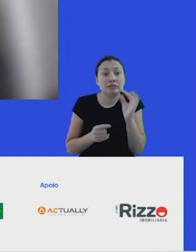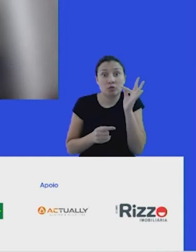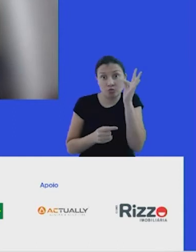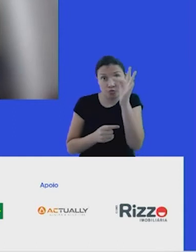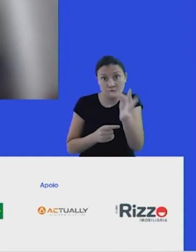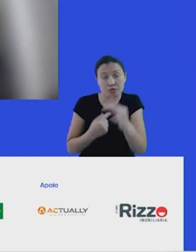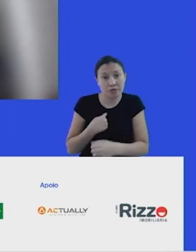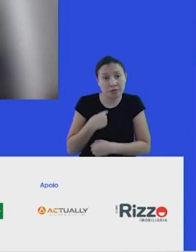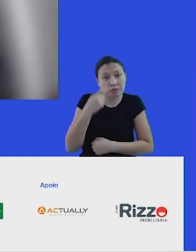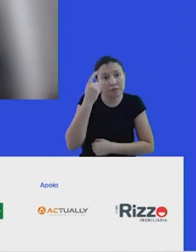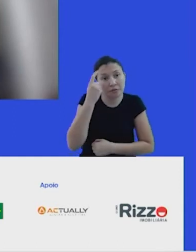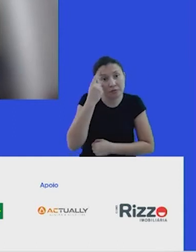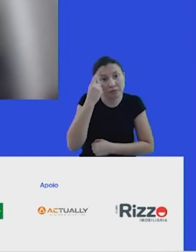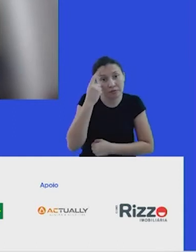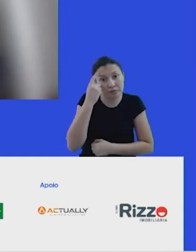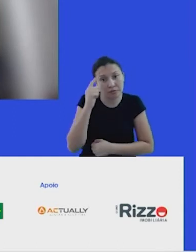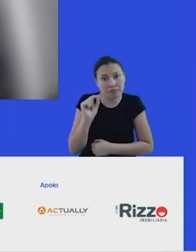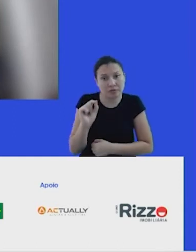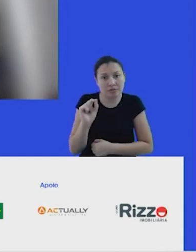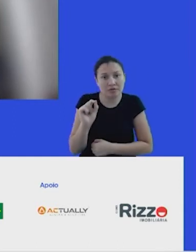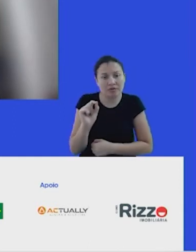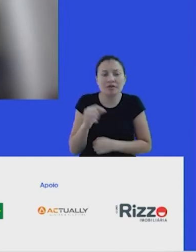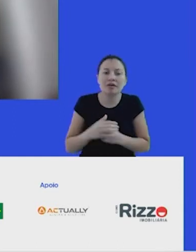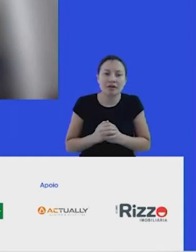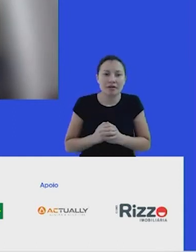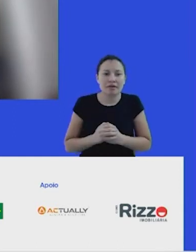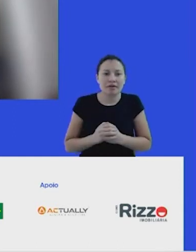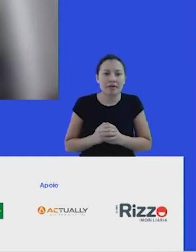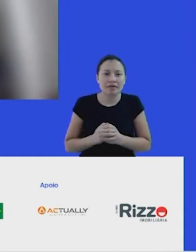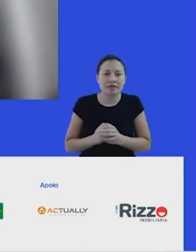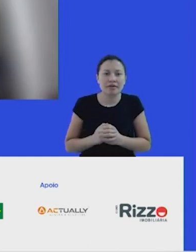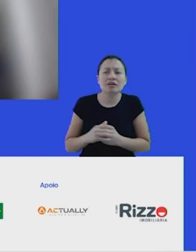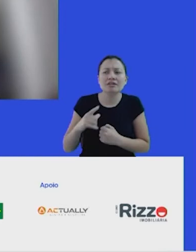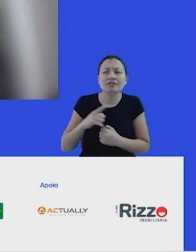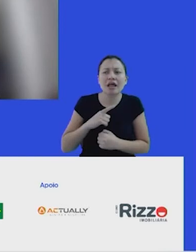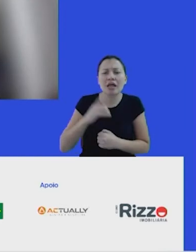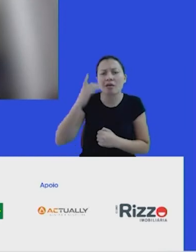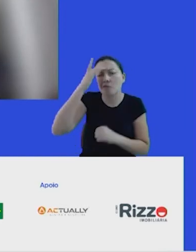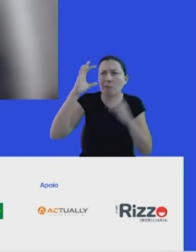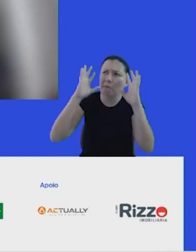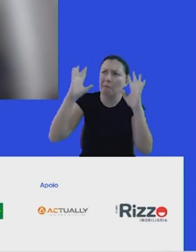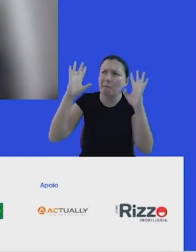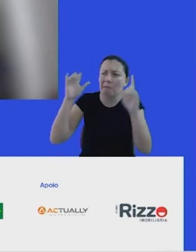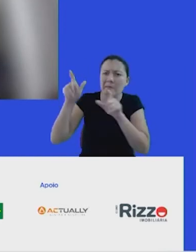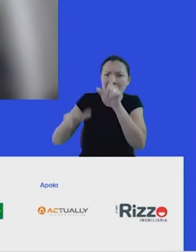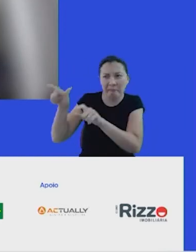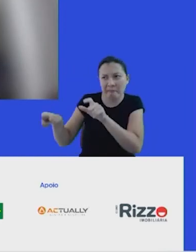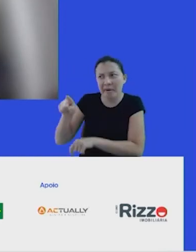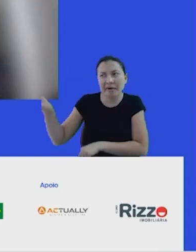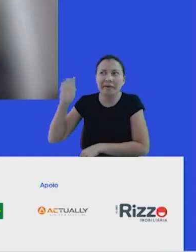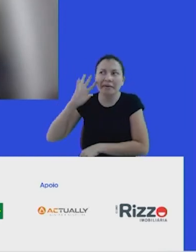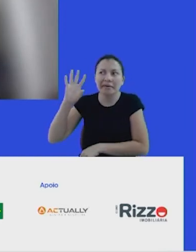visão, o Peter Drucker mesmo falava isso, né? Vamos nos referendar aí nos grandes pensadores do management e do mundo. Ele